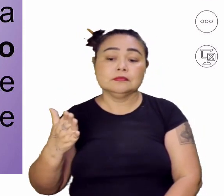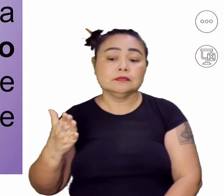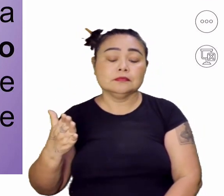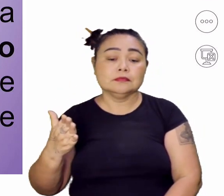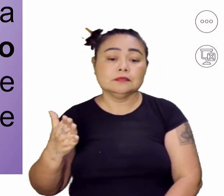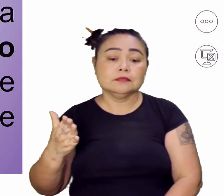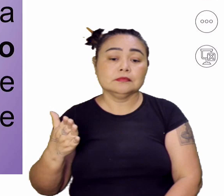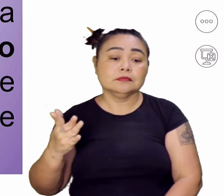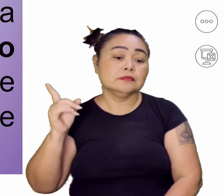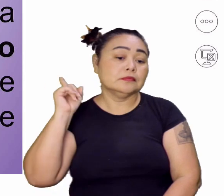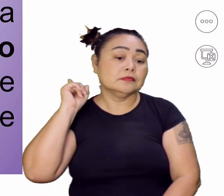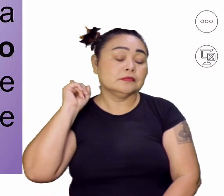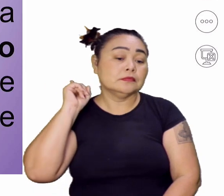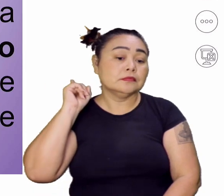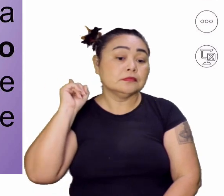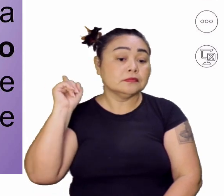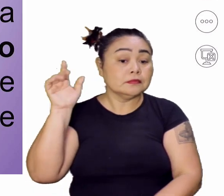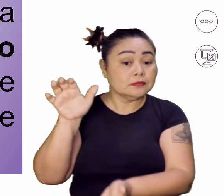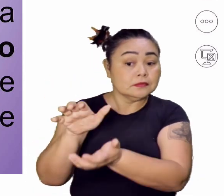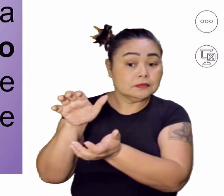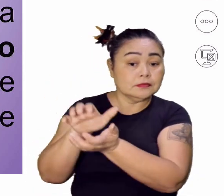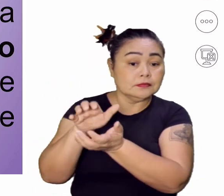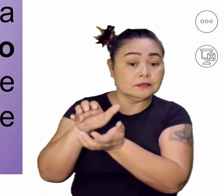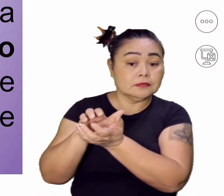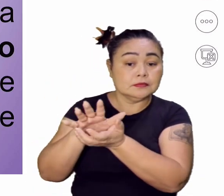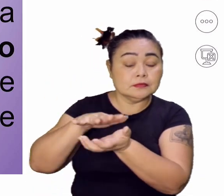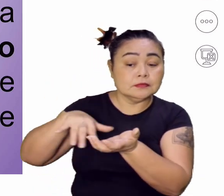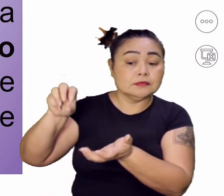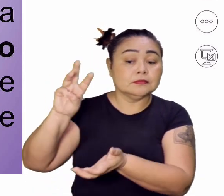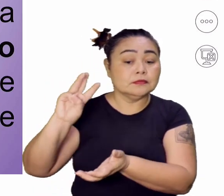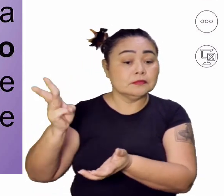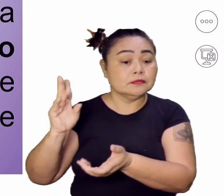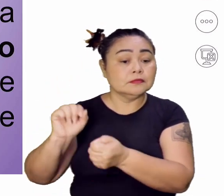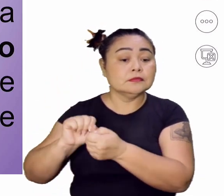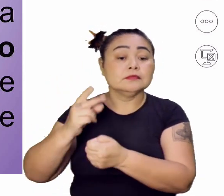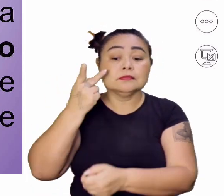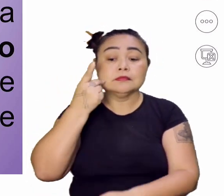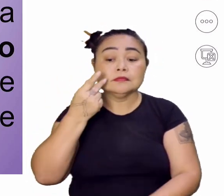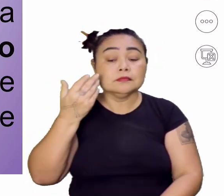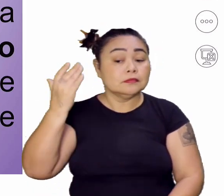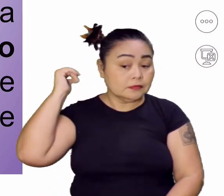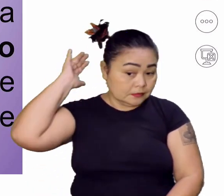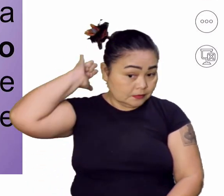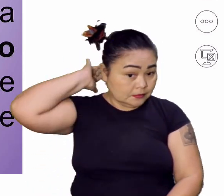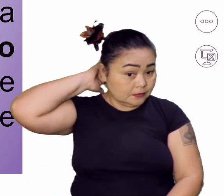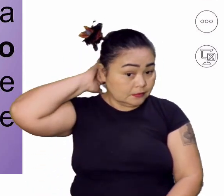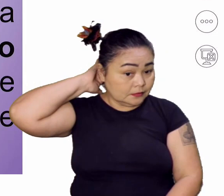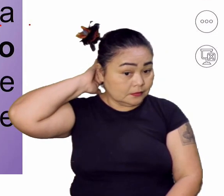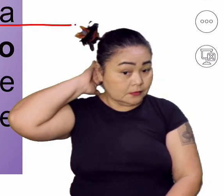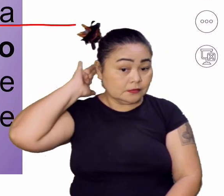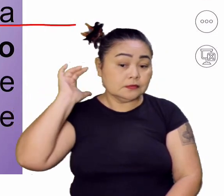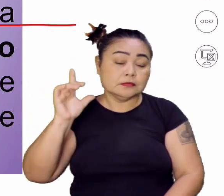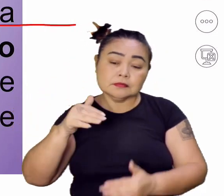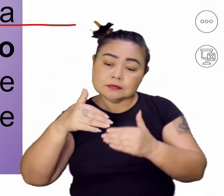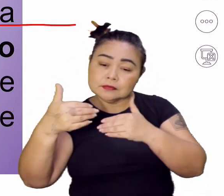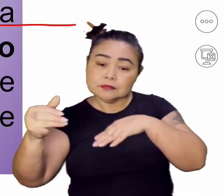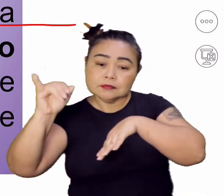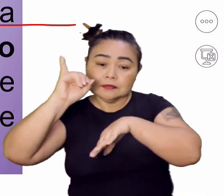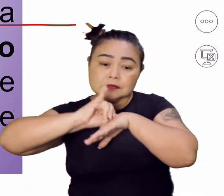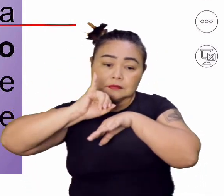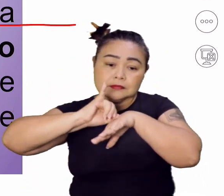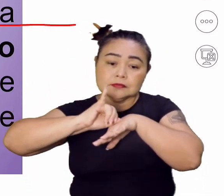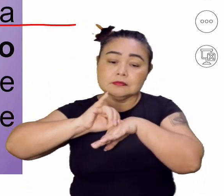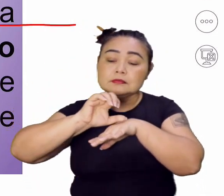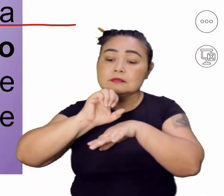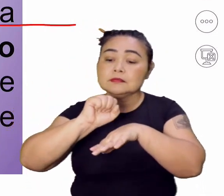O estado do Maranhão agrupava o Maranhão, Ceará e Pará, e tinha por capital a cidade